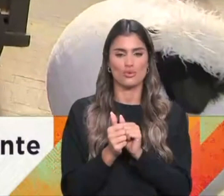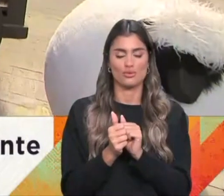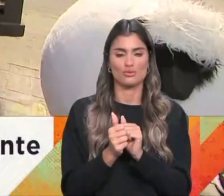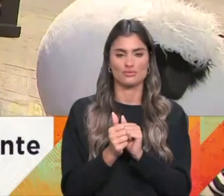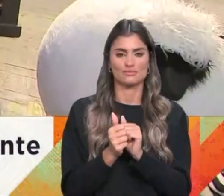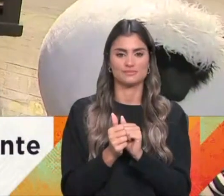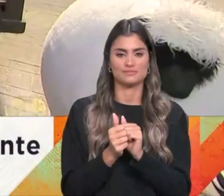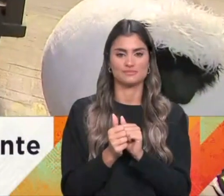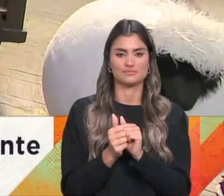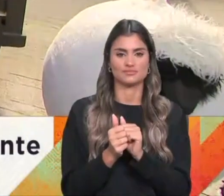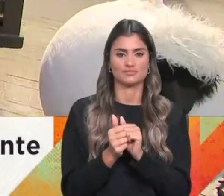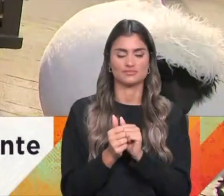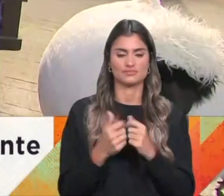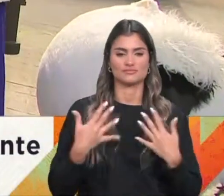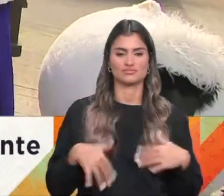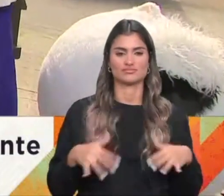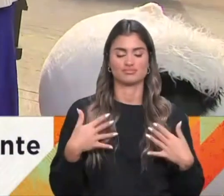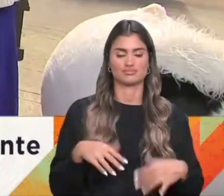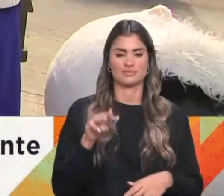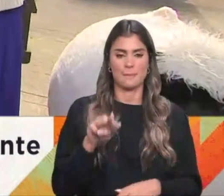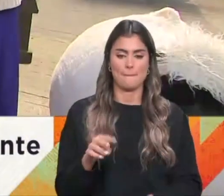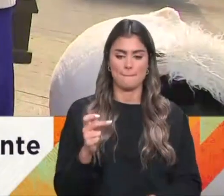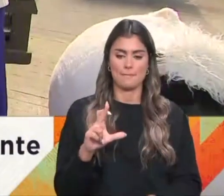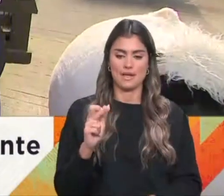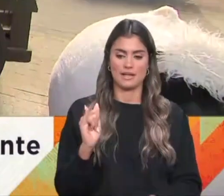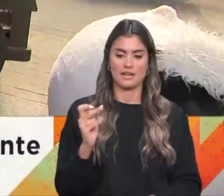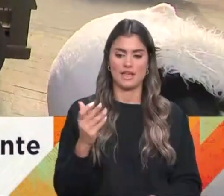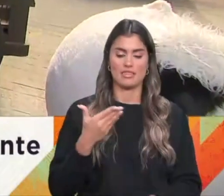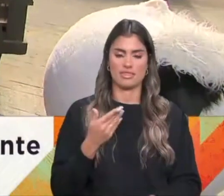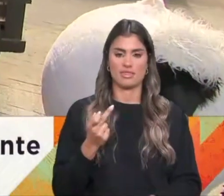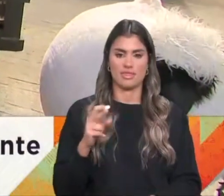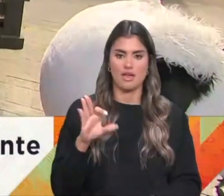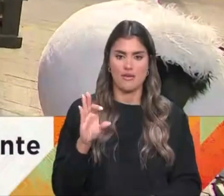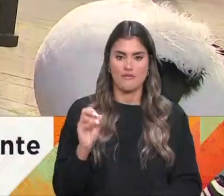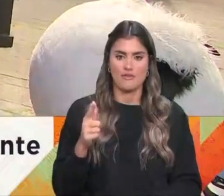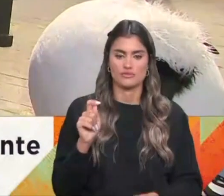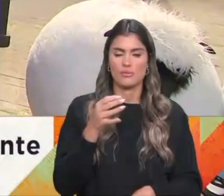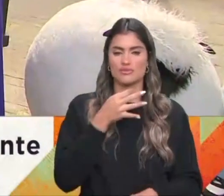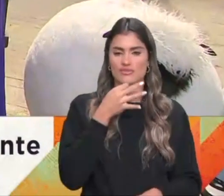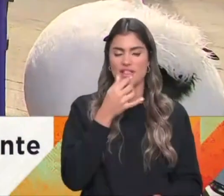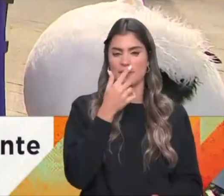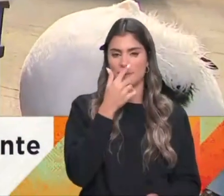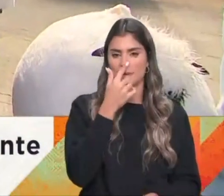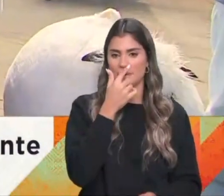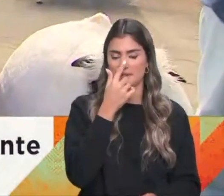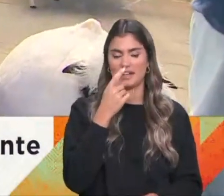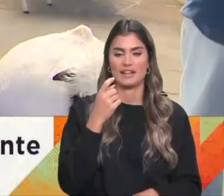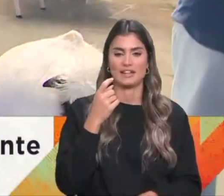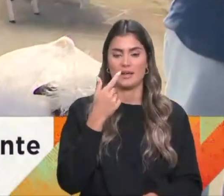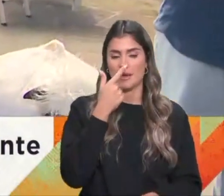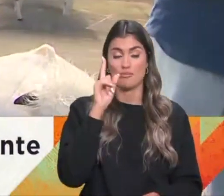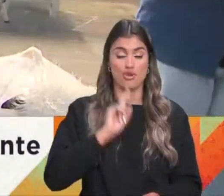fato da Maria da Fonte, da própria Maria da Fonte, e já iremos falar com o protagonista desta ou preta, que é o segundo título